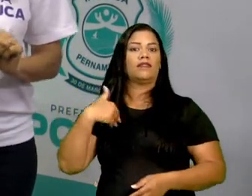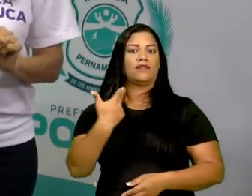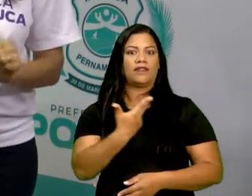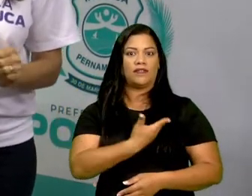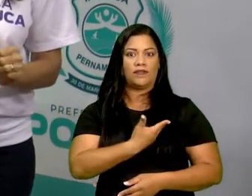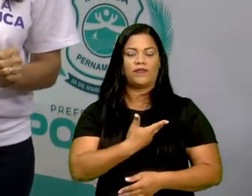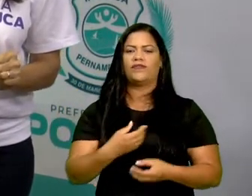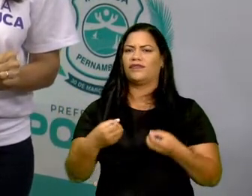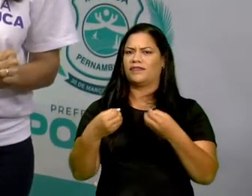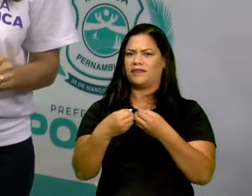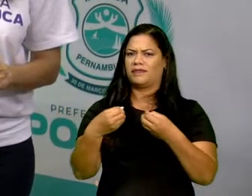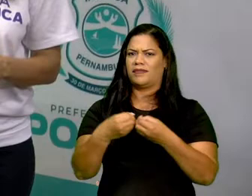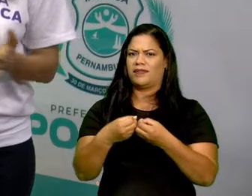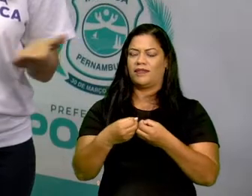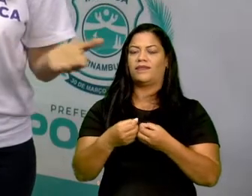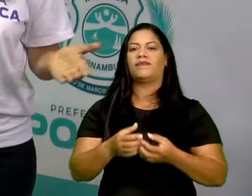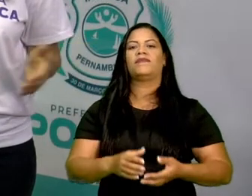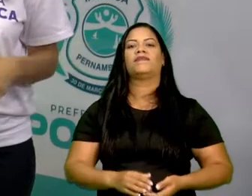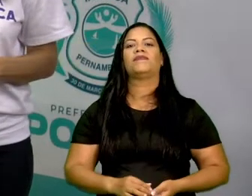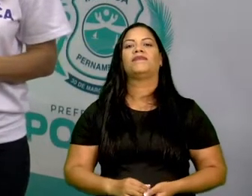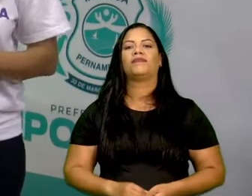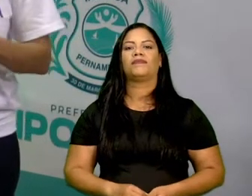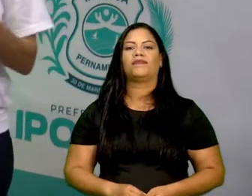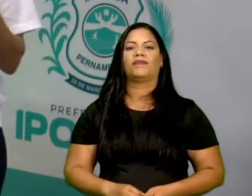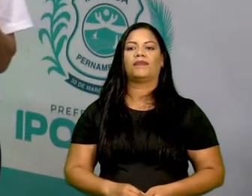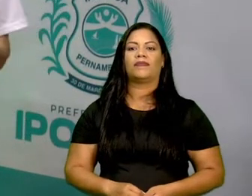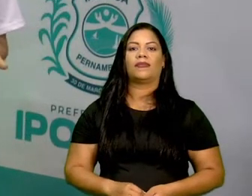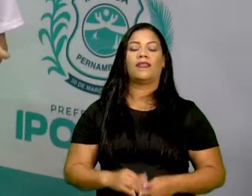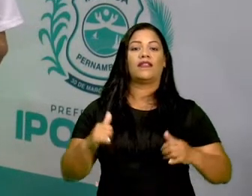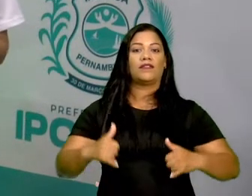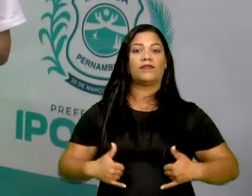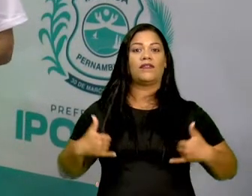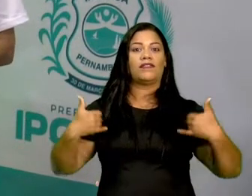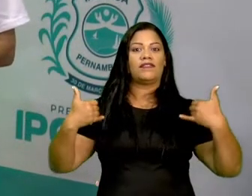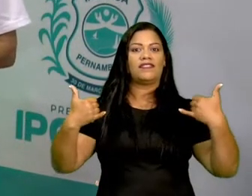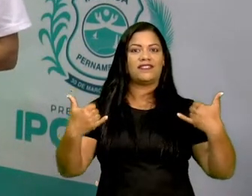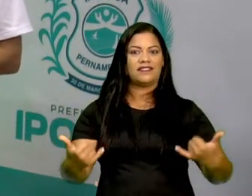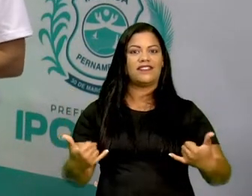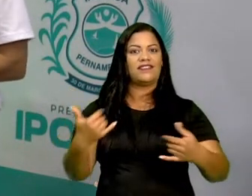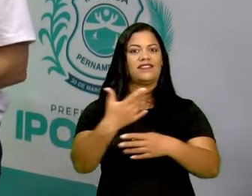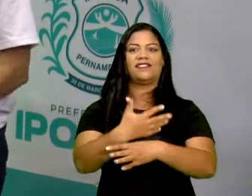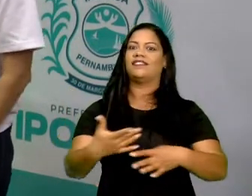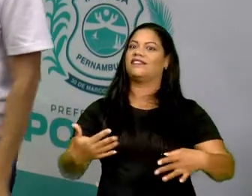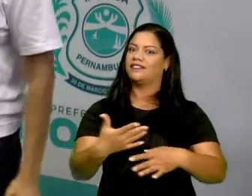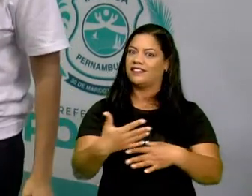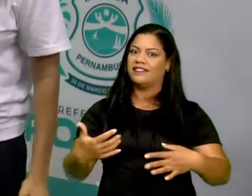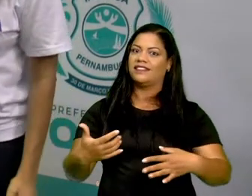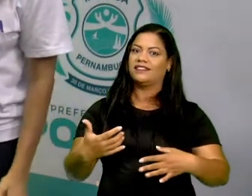perto, não é isso? Do aniversário da nossa cidade.